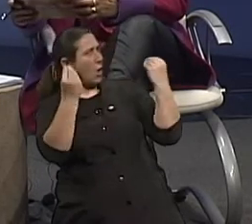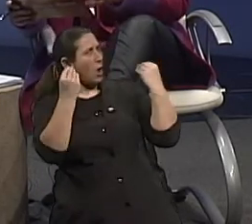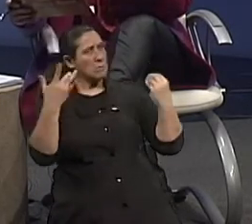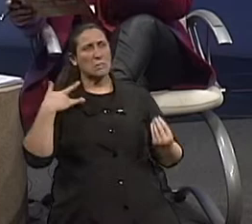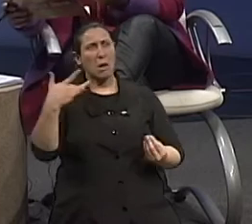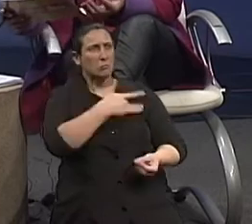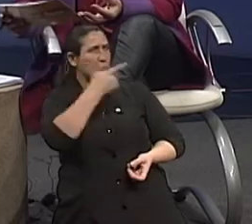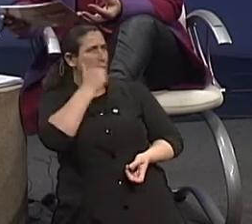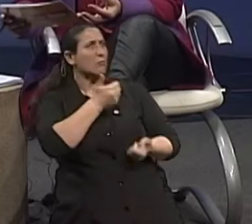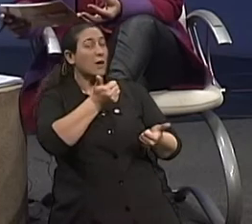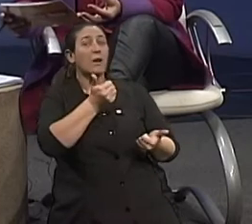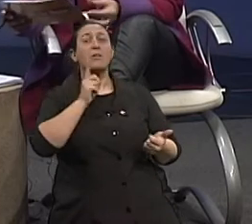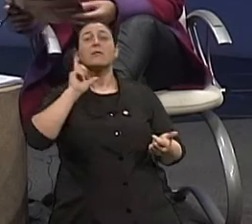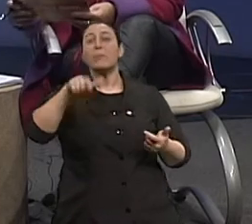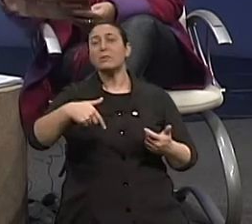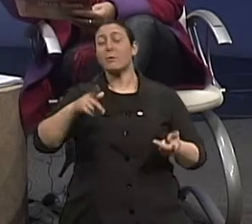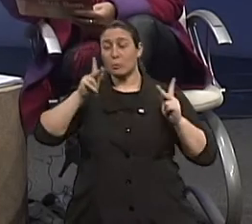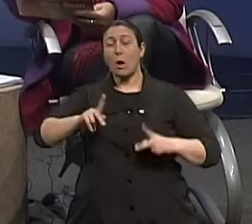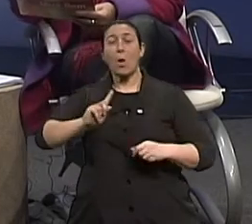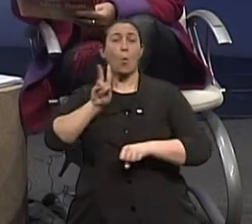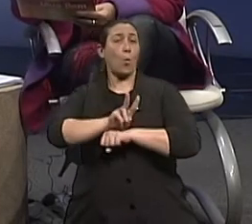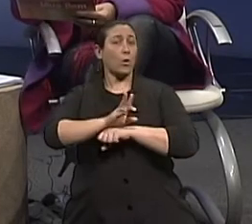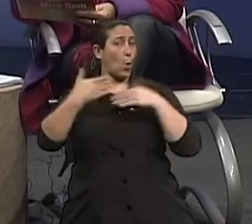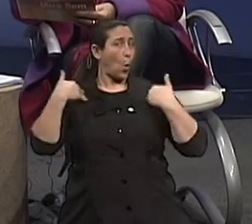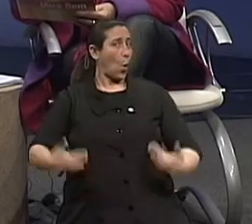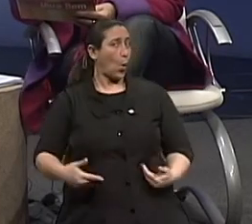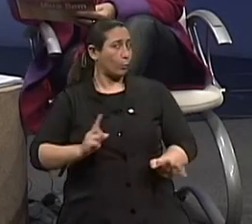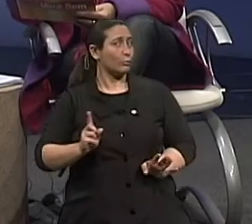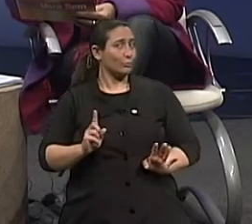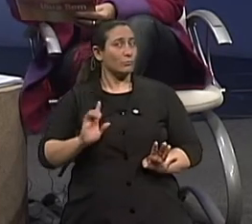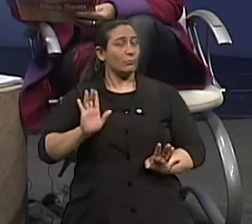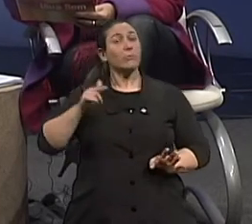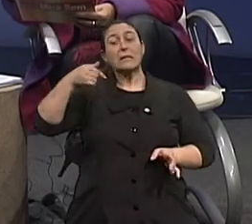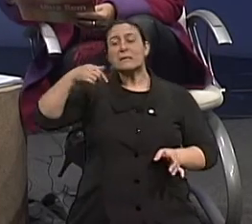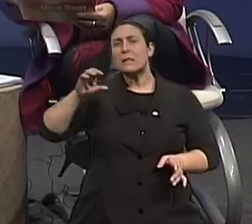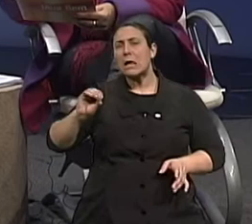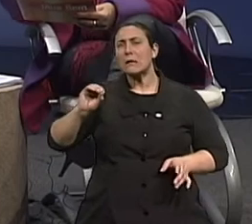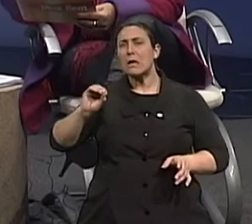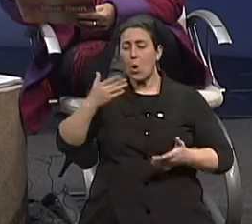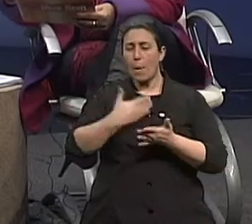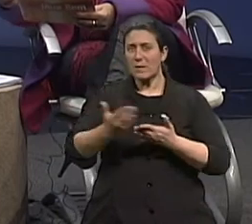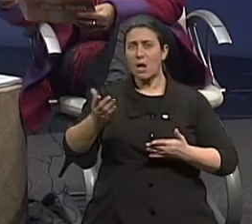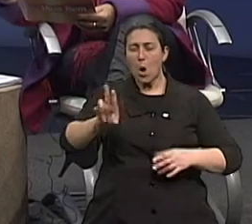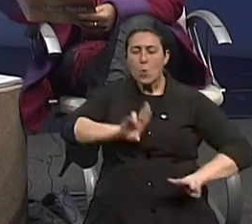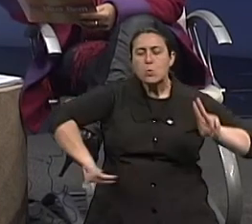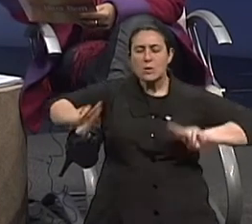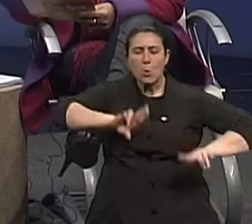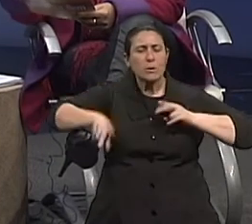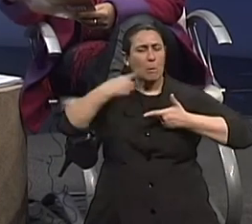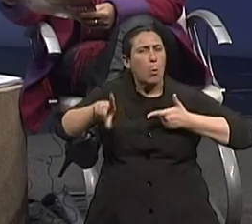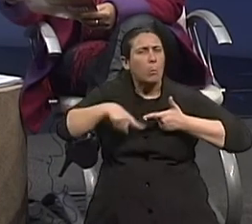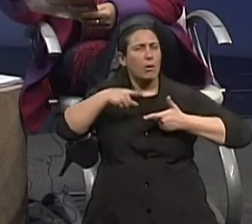60, 70, inteiríssimos. Esse organismo tem memória, né doutor? Ele vai sendo bombardeado, ele tem memória. Ele